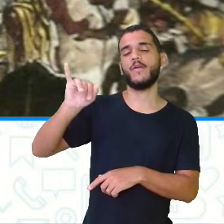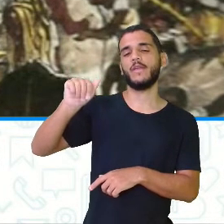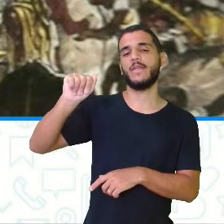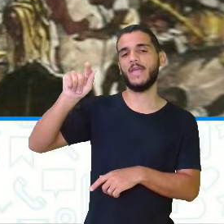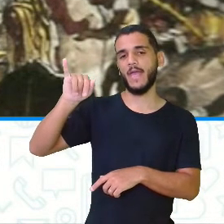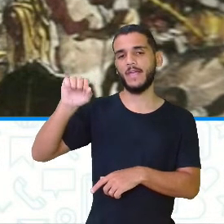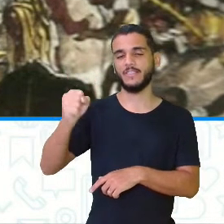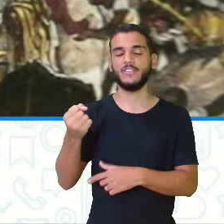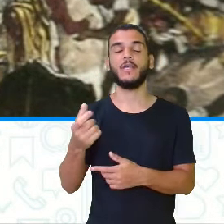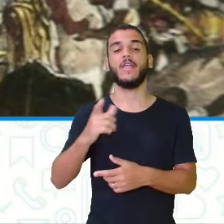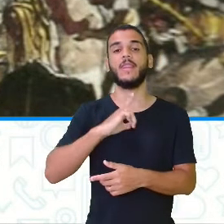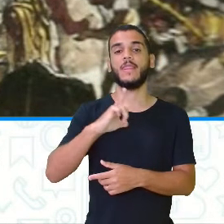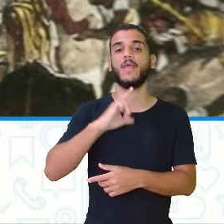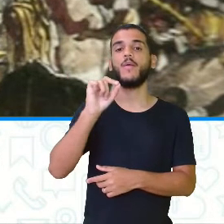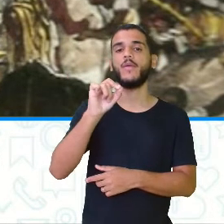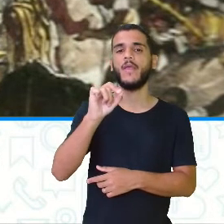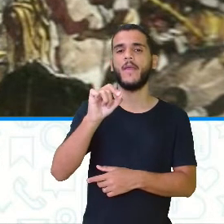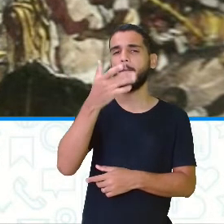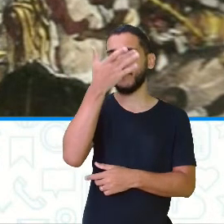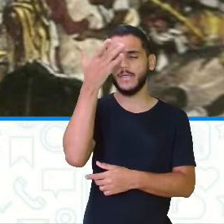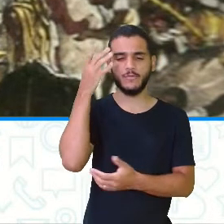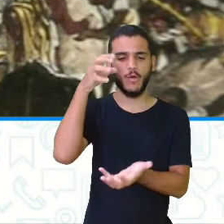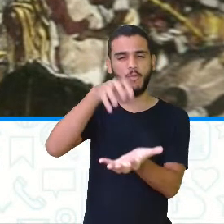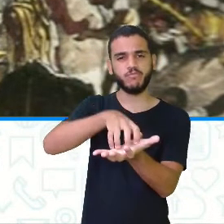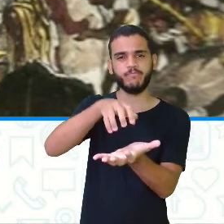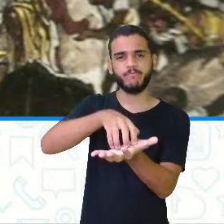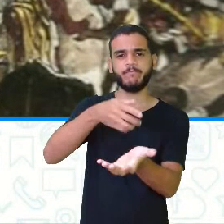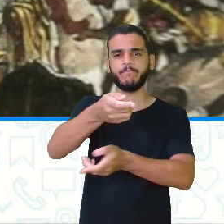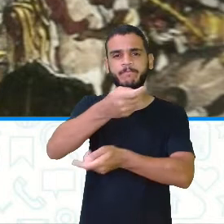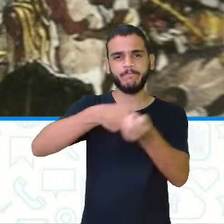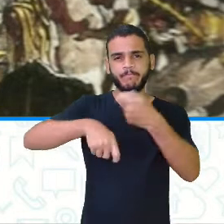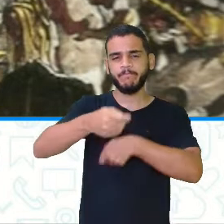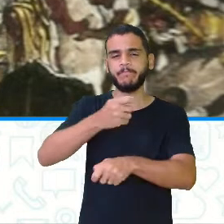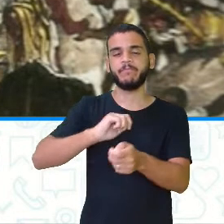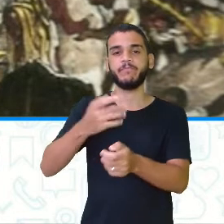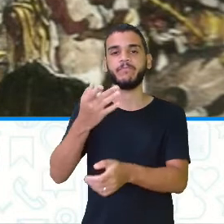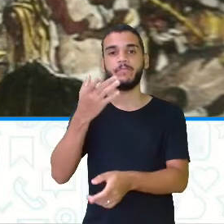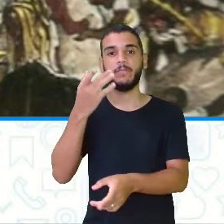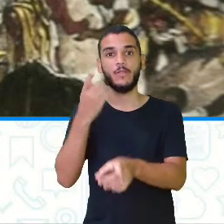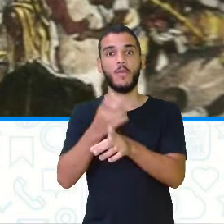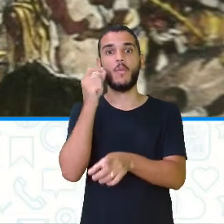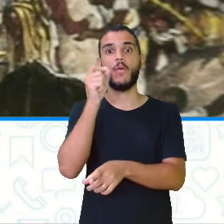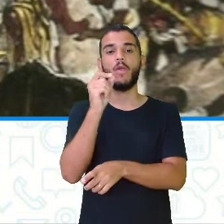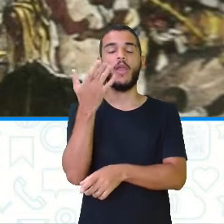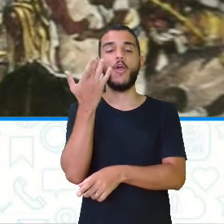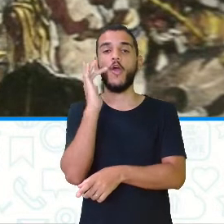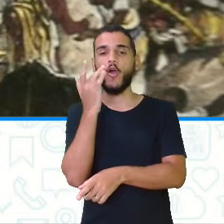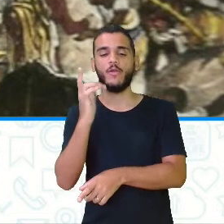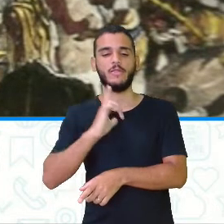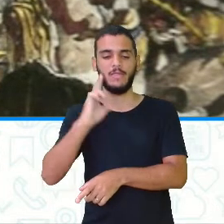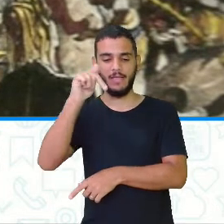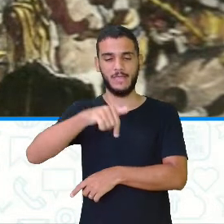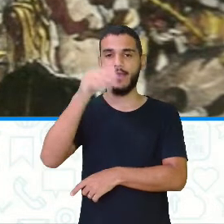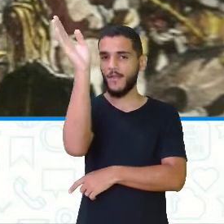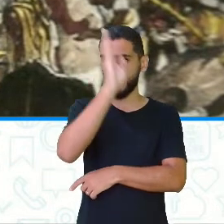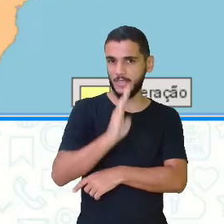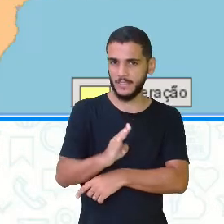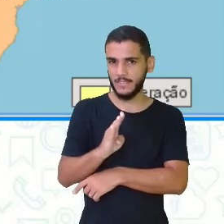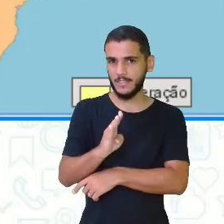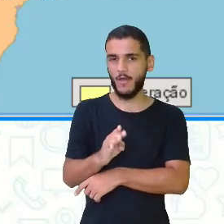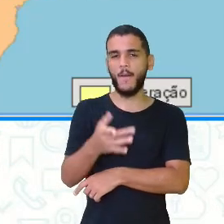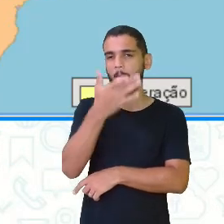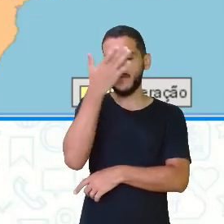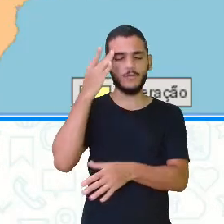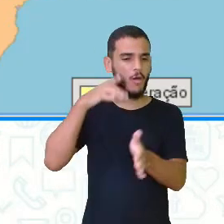começou aqui? As pessoas começaram a descobrir que tinha ouro no Brasil? Todo mundo quis vir para cá em busca desse ouro. Então, aí a gente também teve